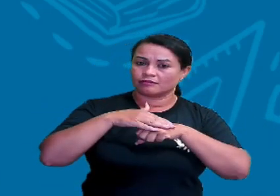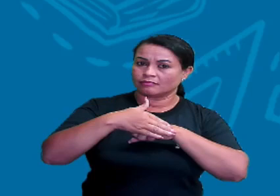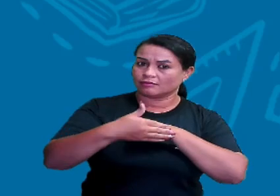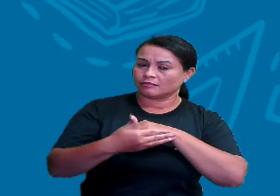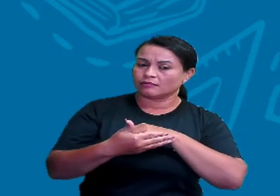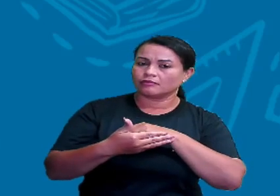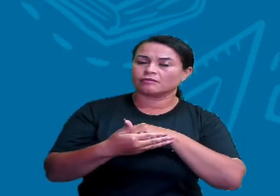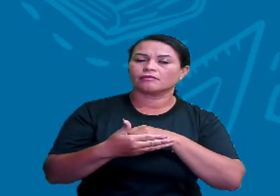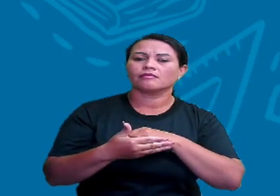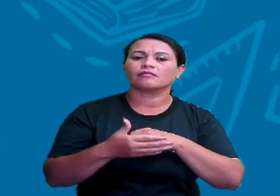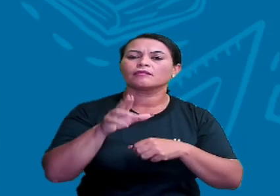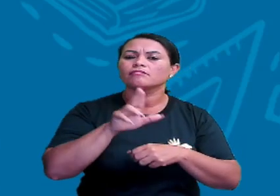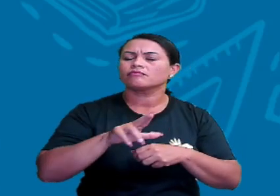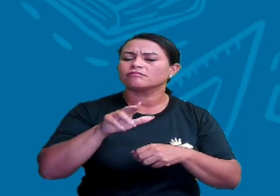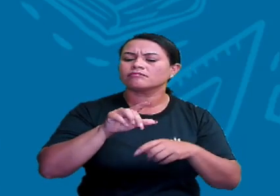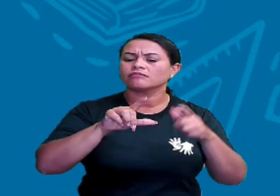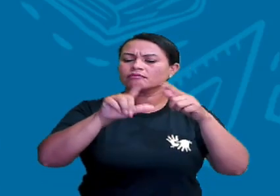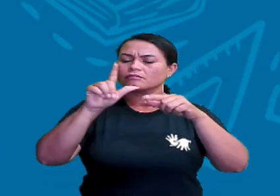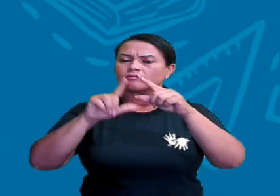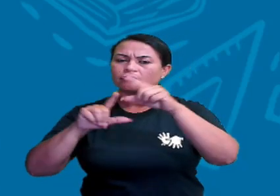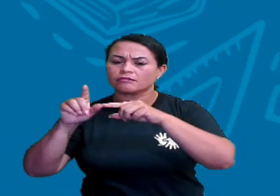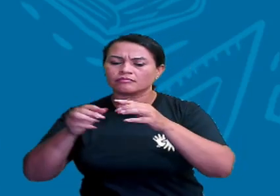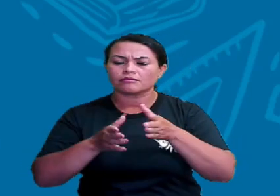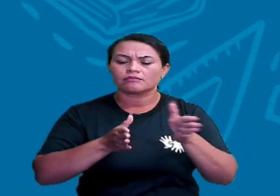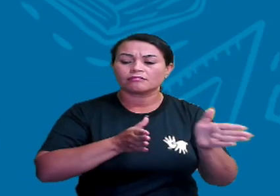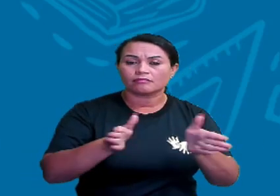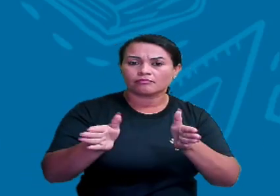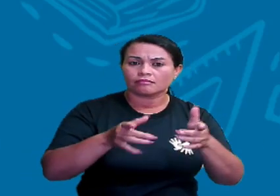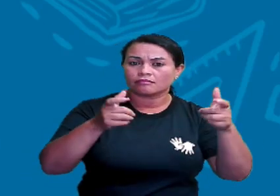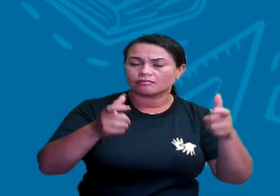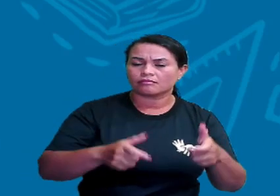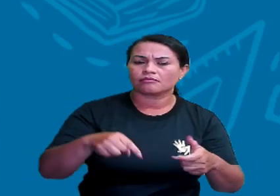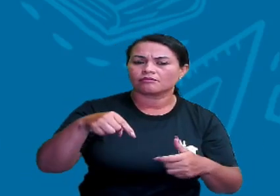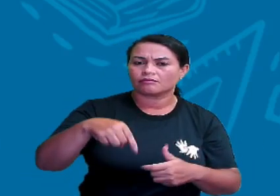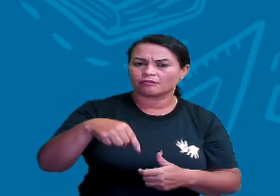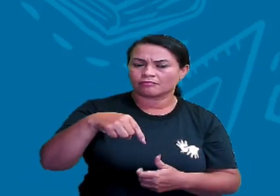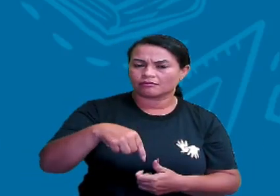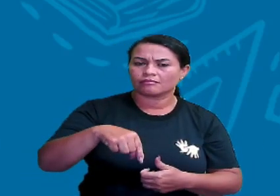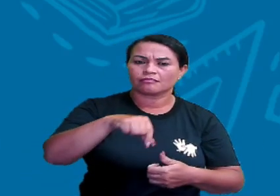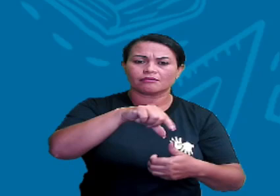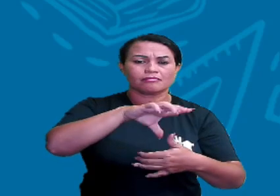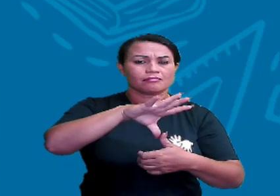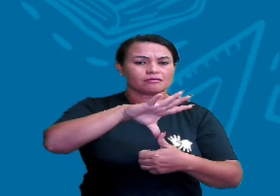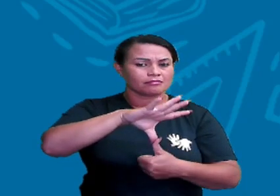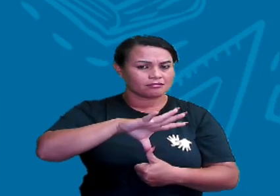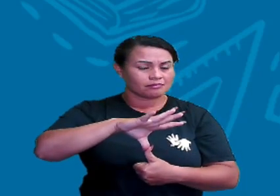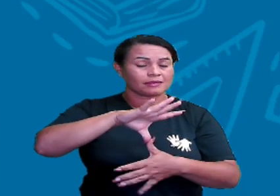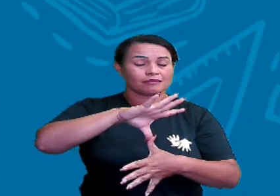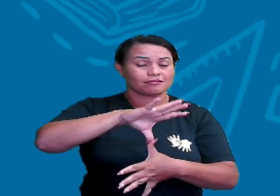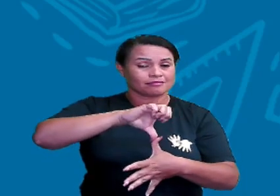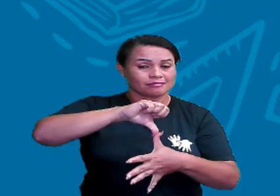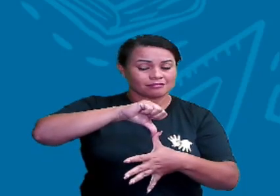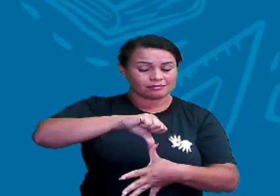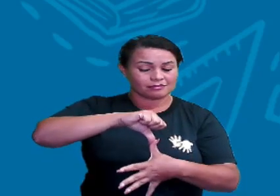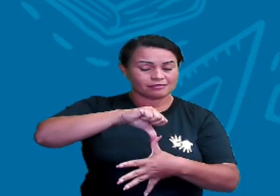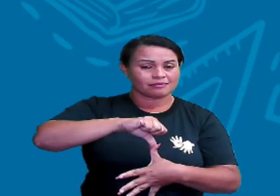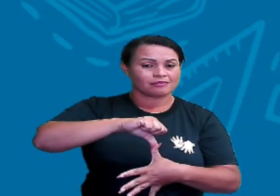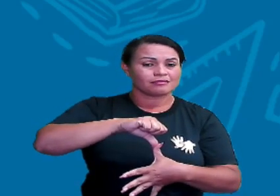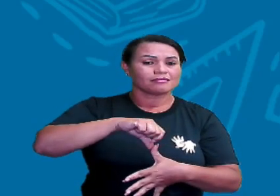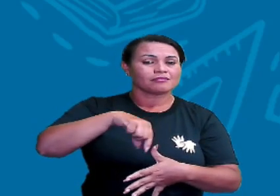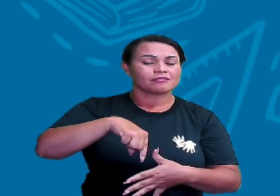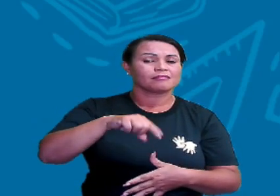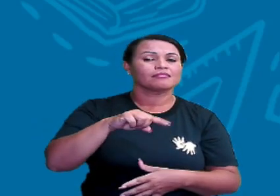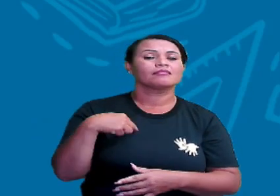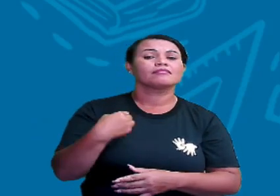a gente usa as estrelas para se localizar. E aqui na América do Sul, a gente vai usar uma costelação